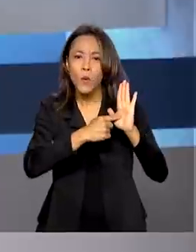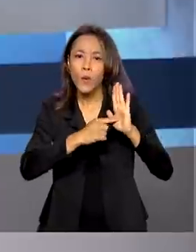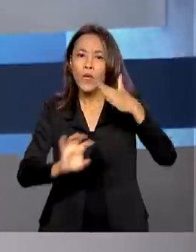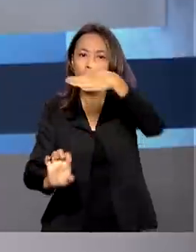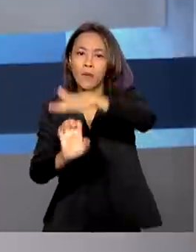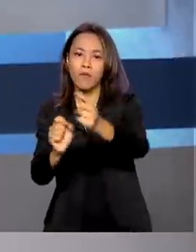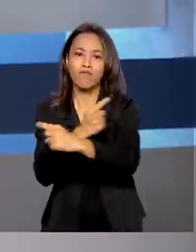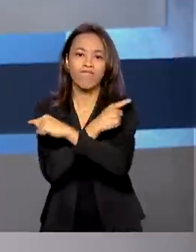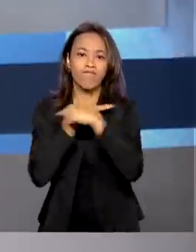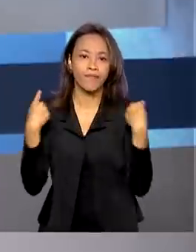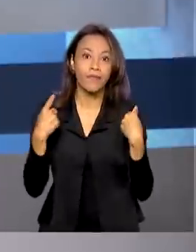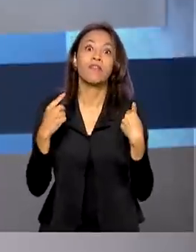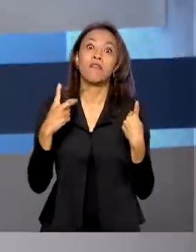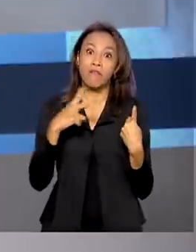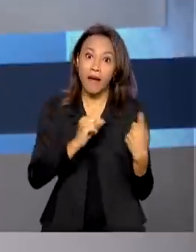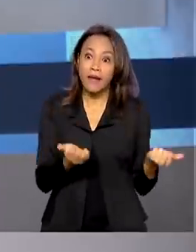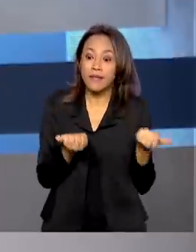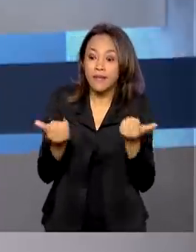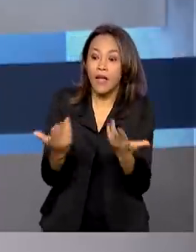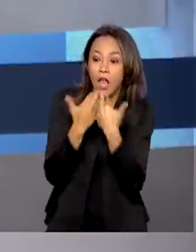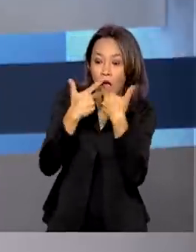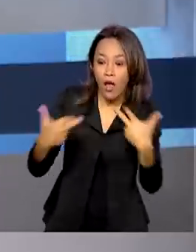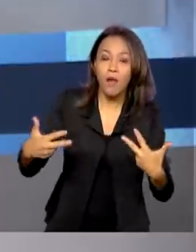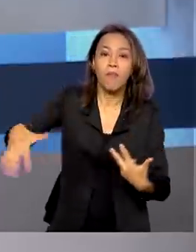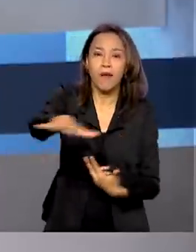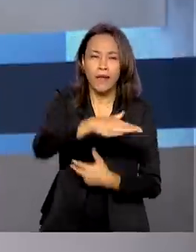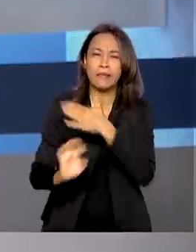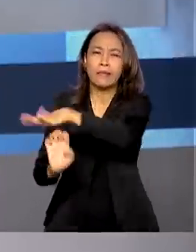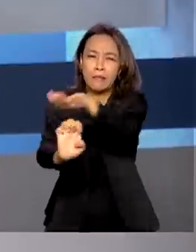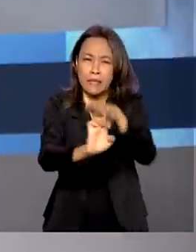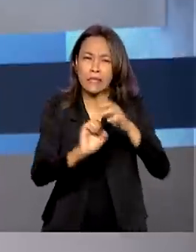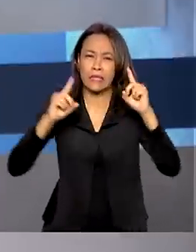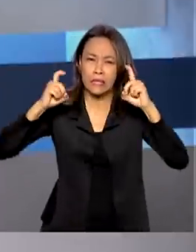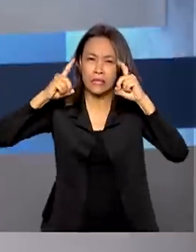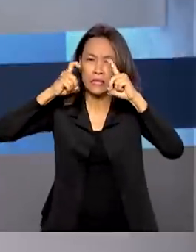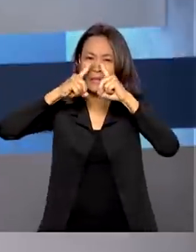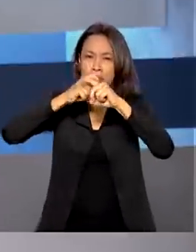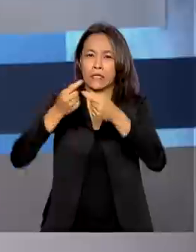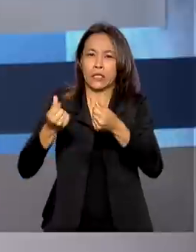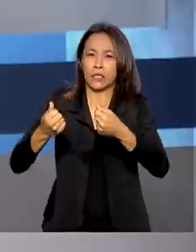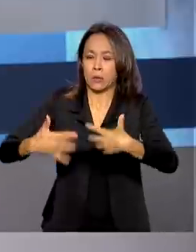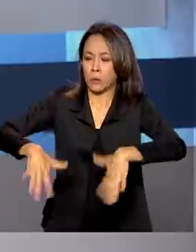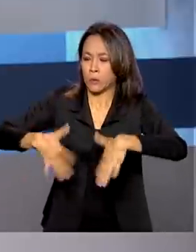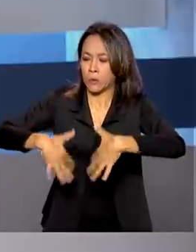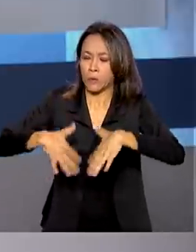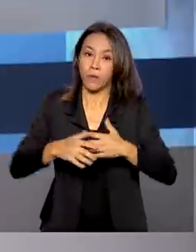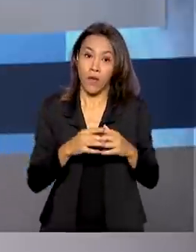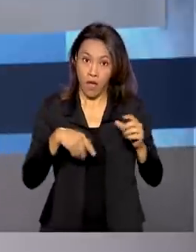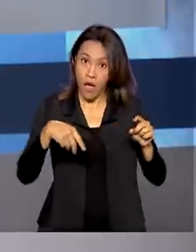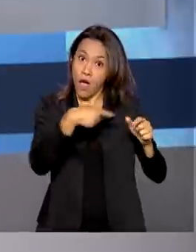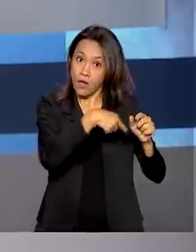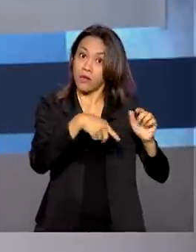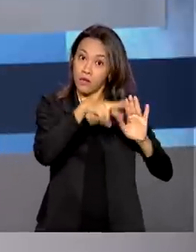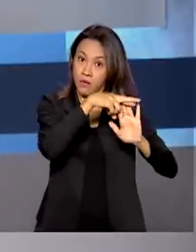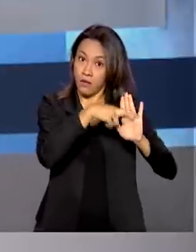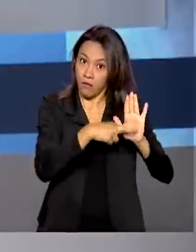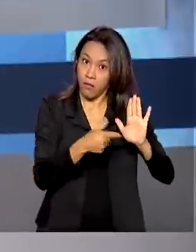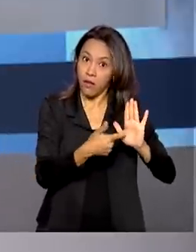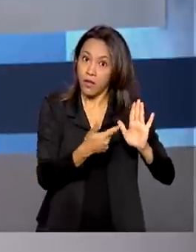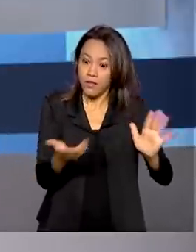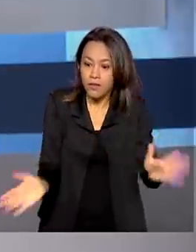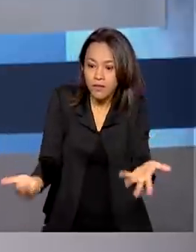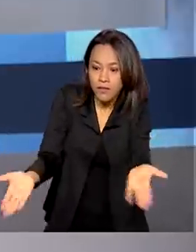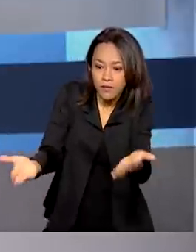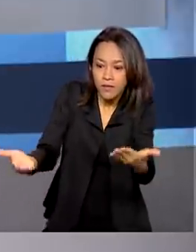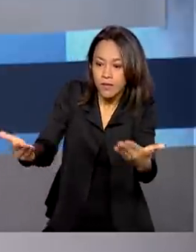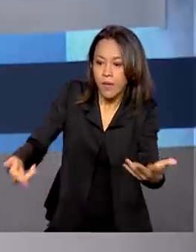inovações para facilitar a recuperação de empresas em dificuldade financeira. A expectativa é que as medidas incentivem a retomada da